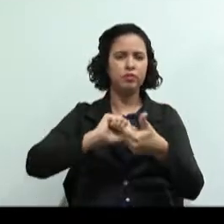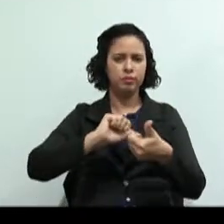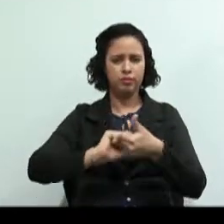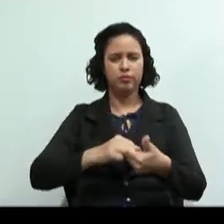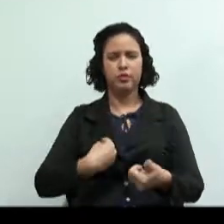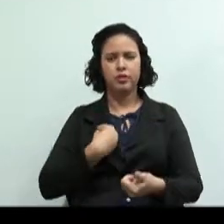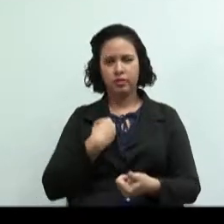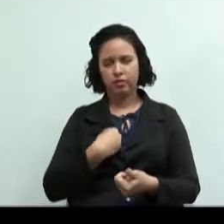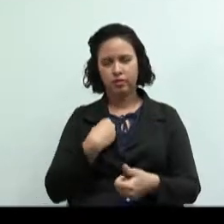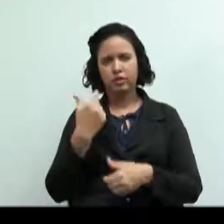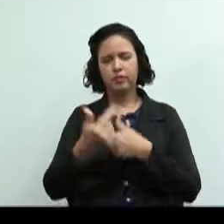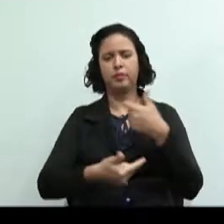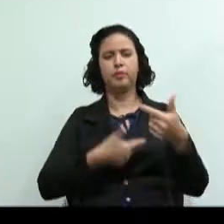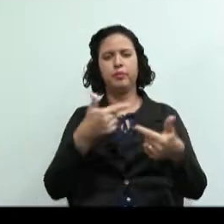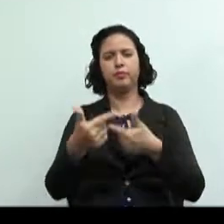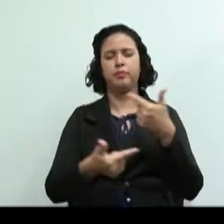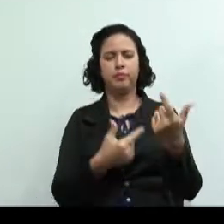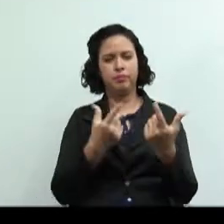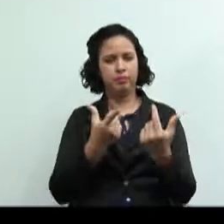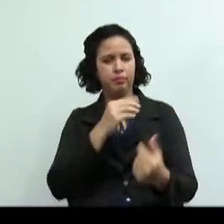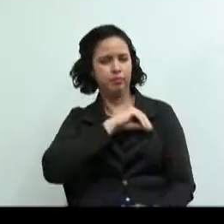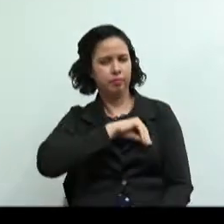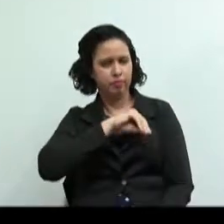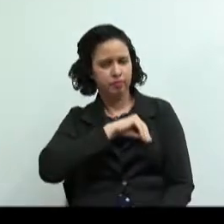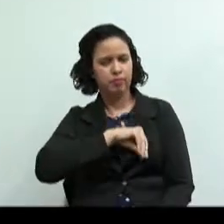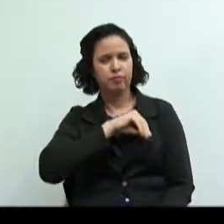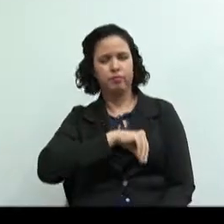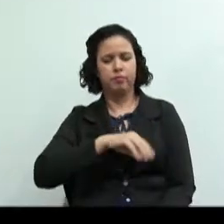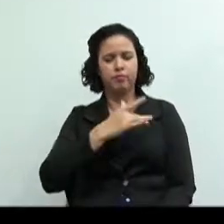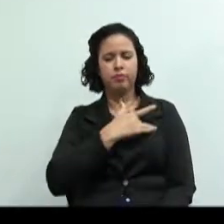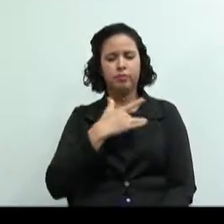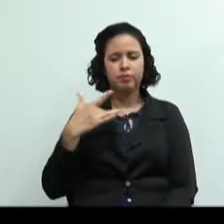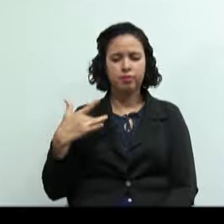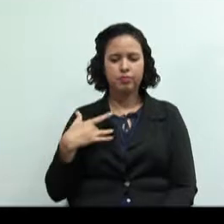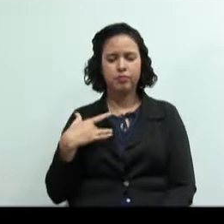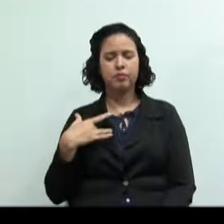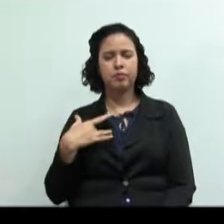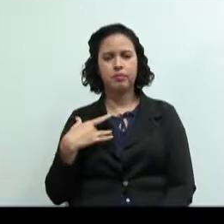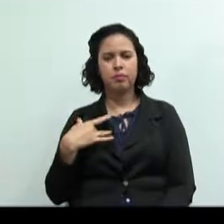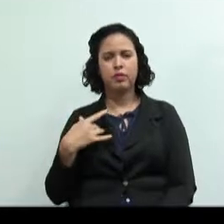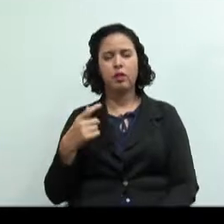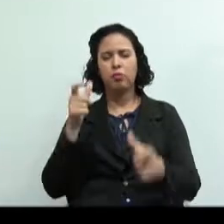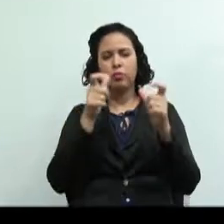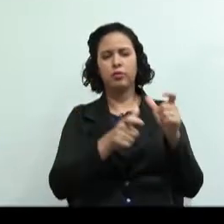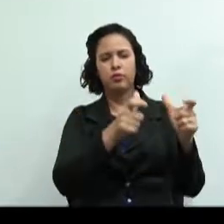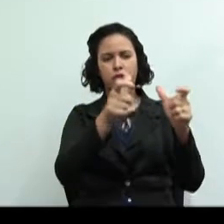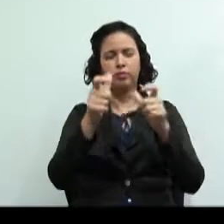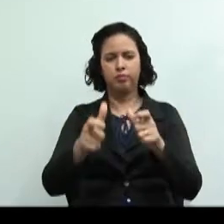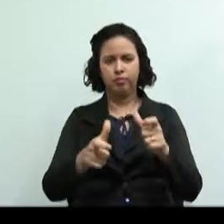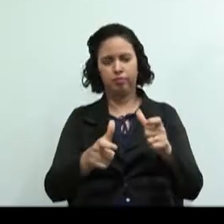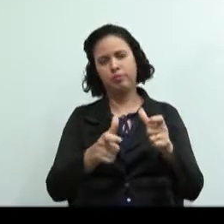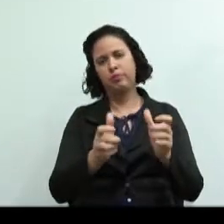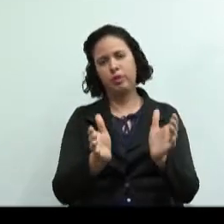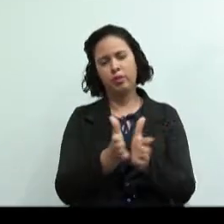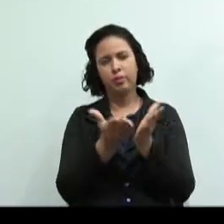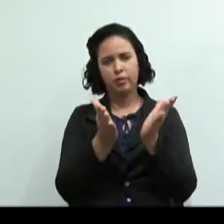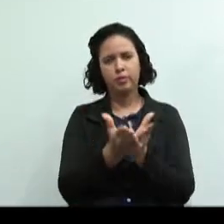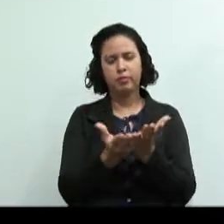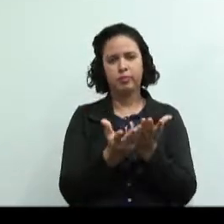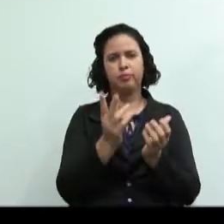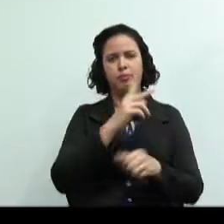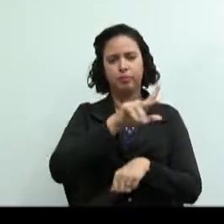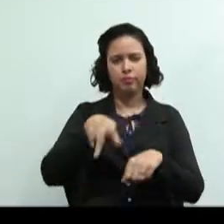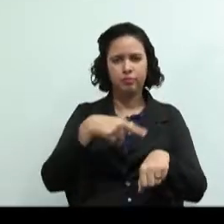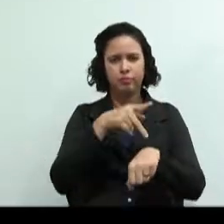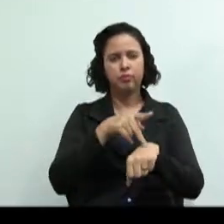educação e saúde, para as populações das regiões mais pobres do nosso país. E quando se diz melhor